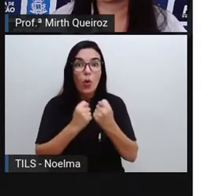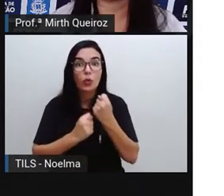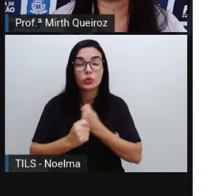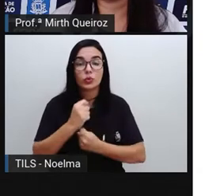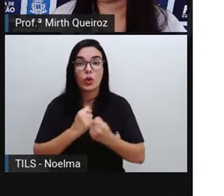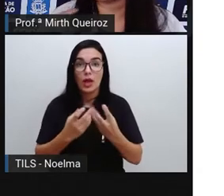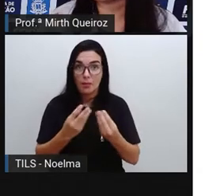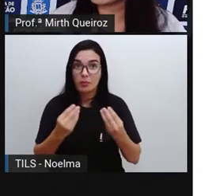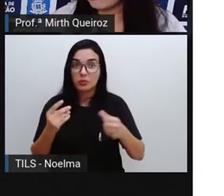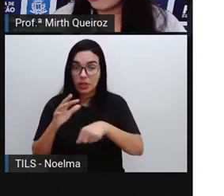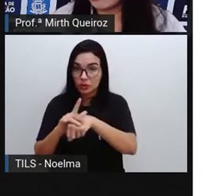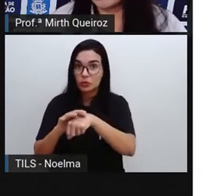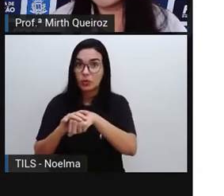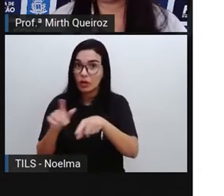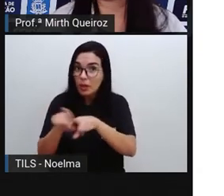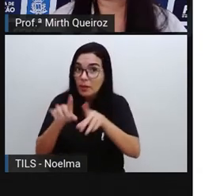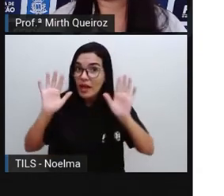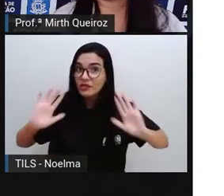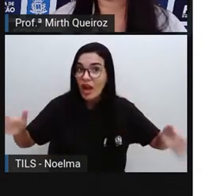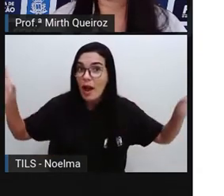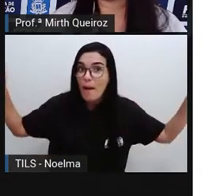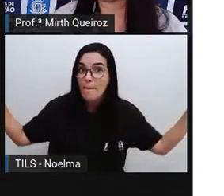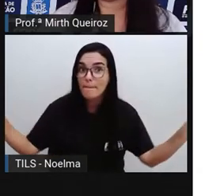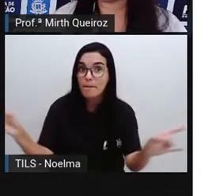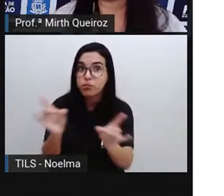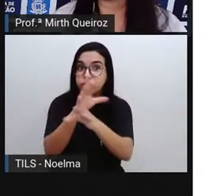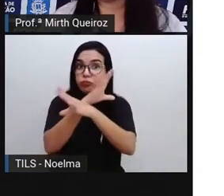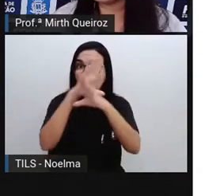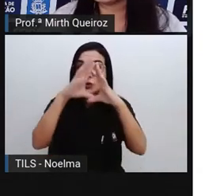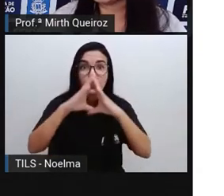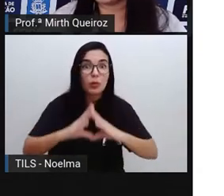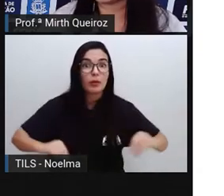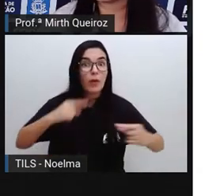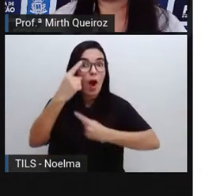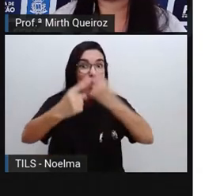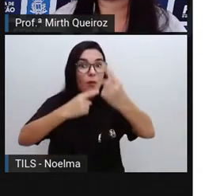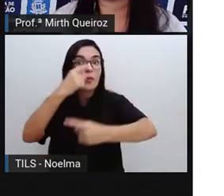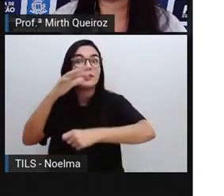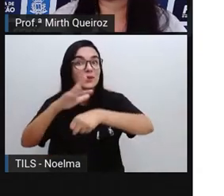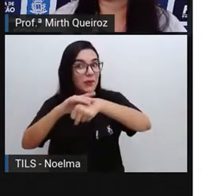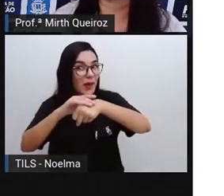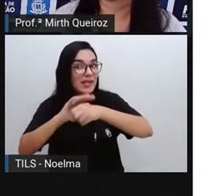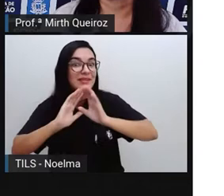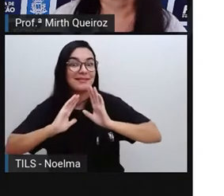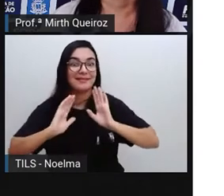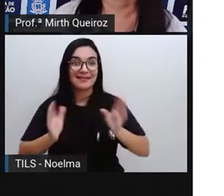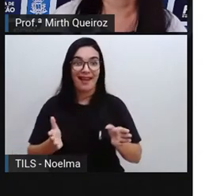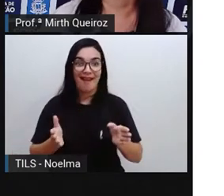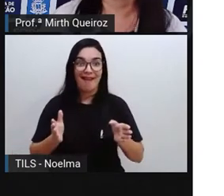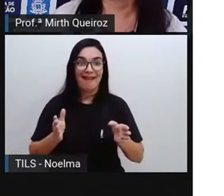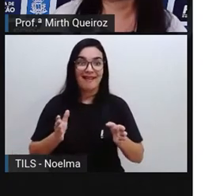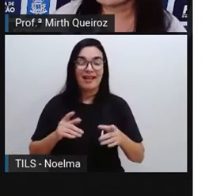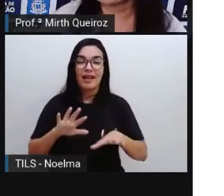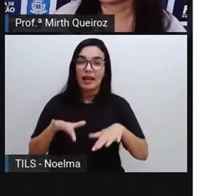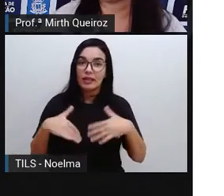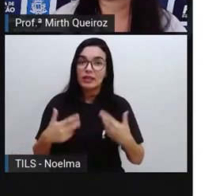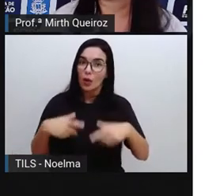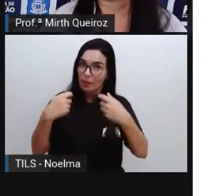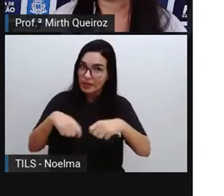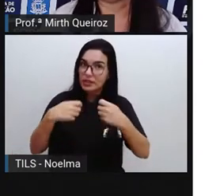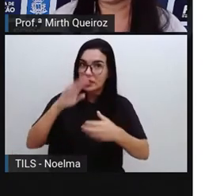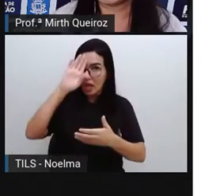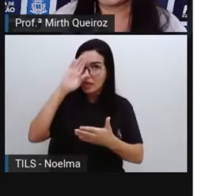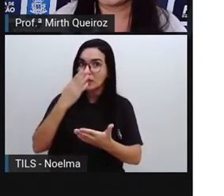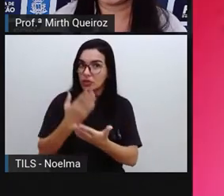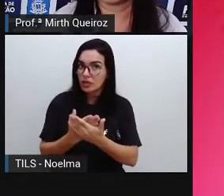doenças e até erradicou alguns tipos de doenças. Elas são muito importantes, então a gente precisa acreditar mais